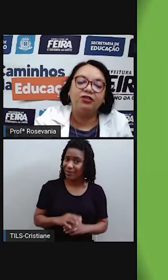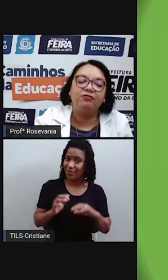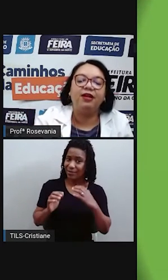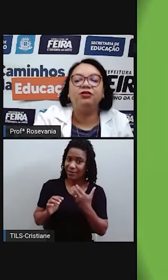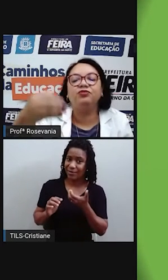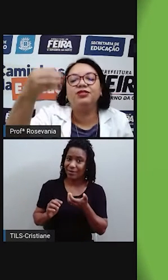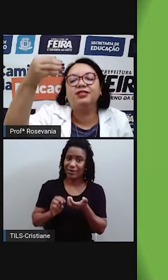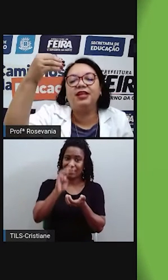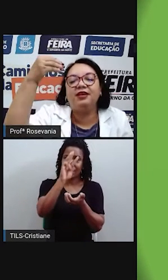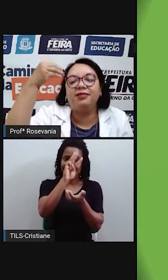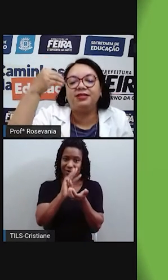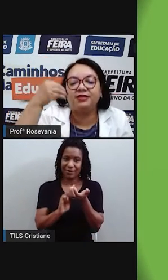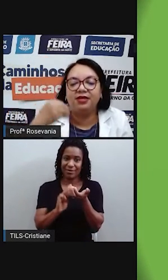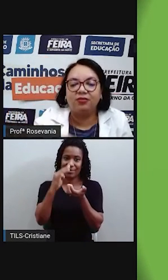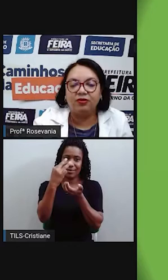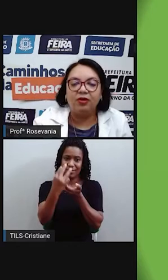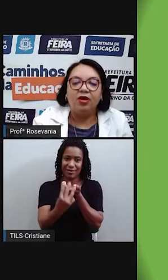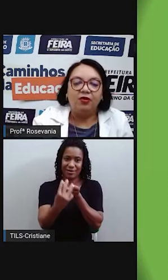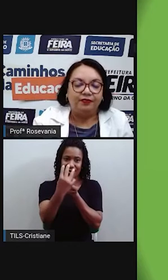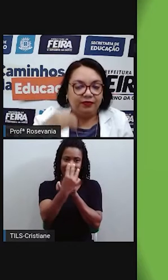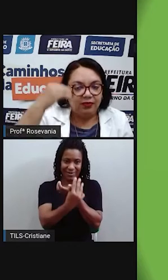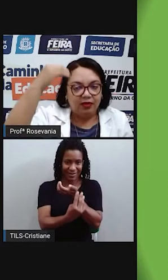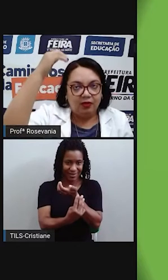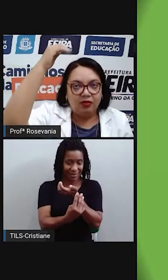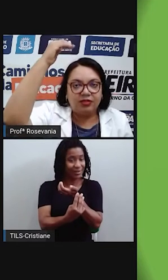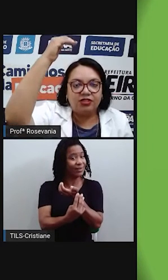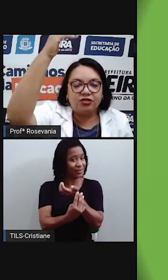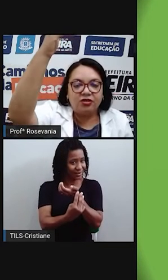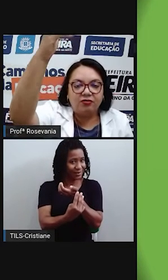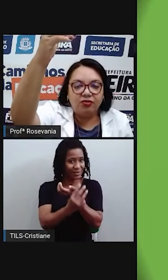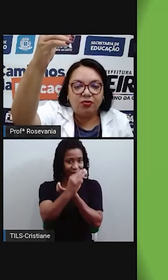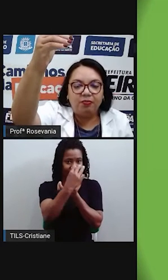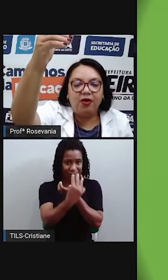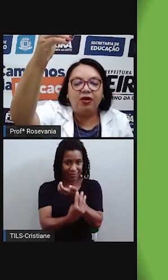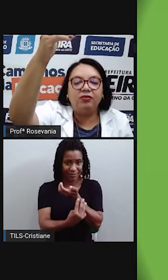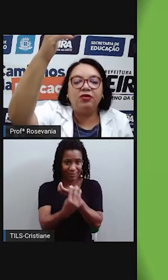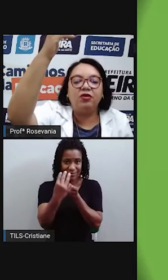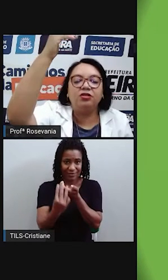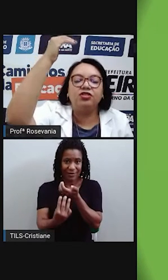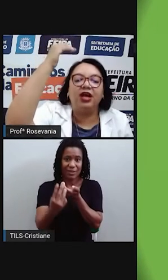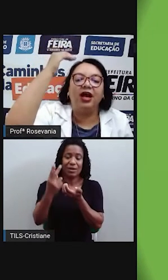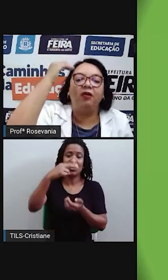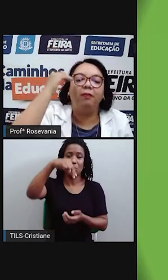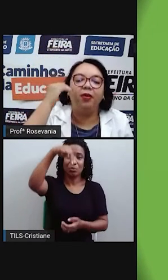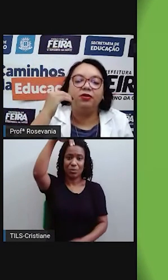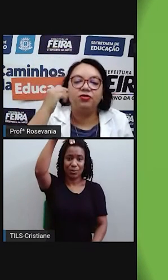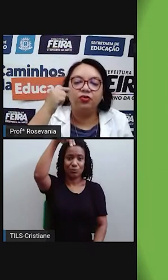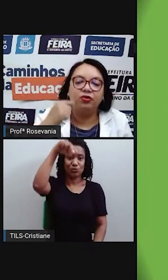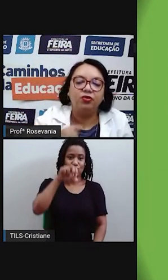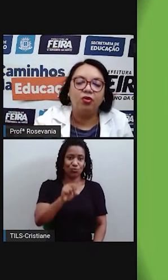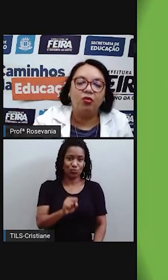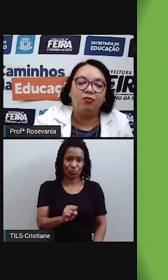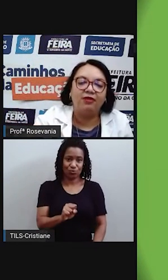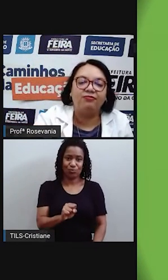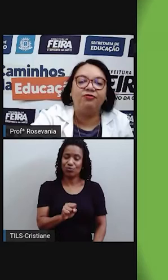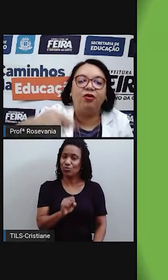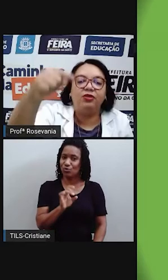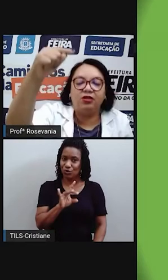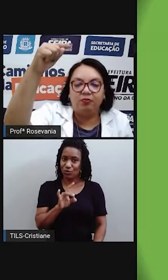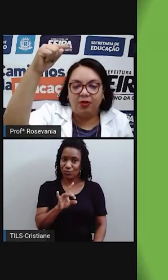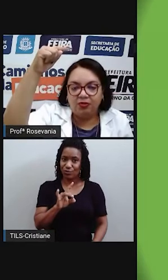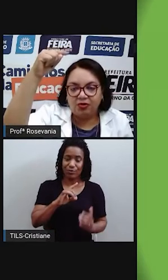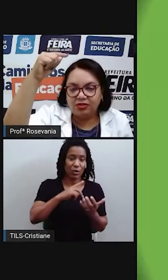meridiano, eu falo de um semicírculo, ou seja, eu só vou do Polo Norte ao Polo Sul. Eu não dou uma